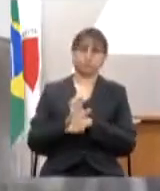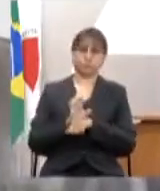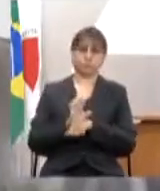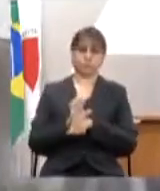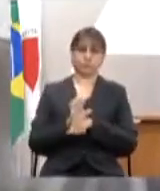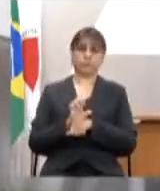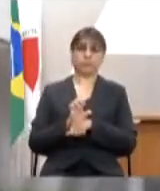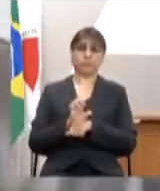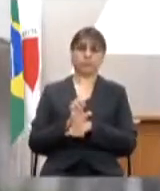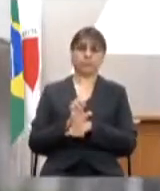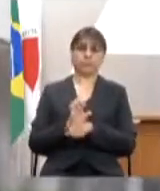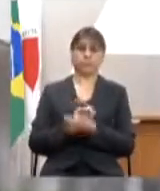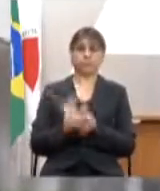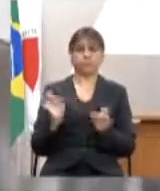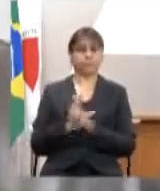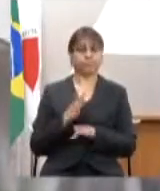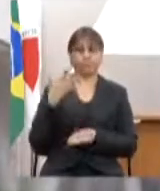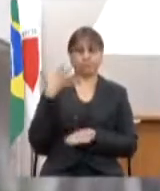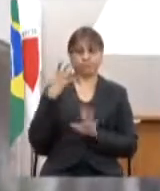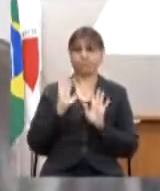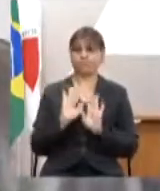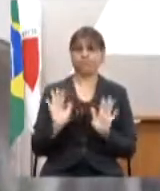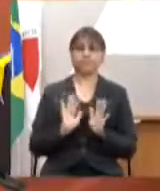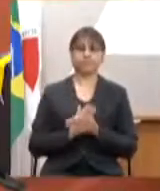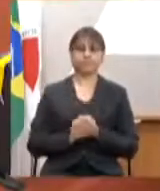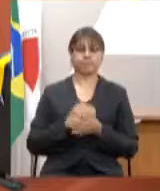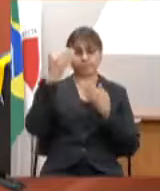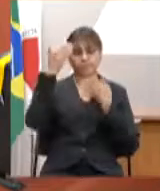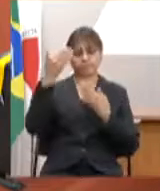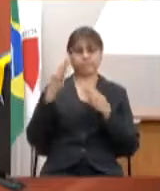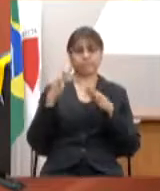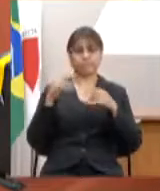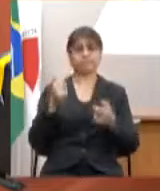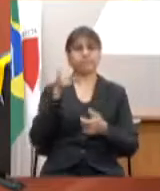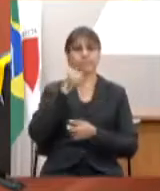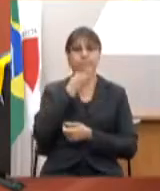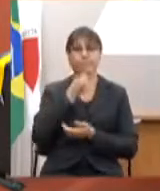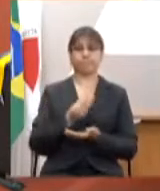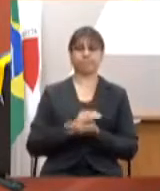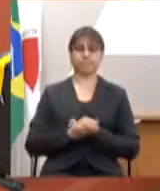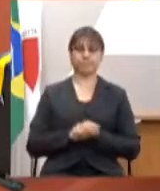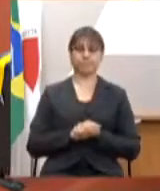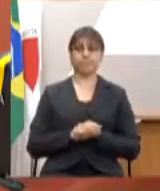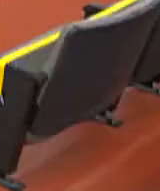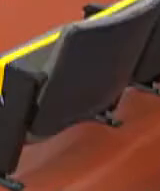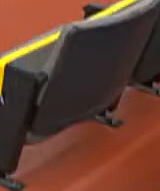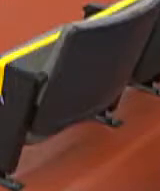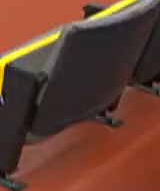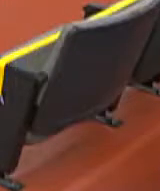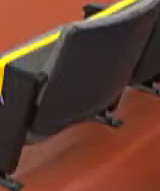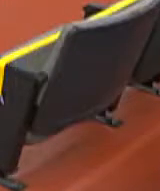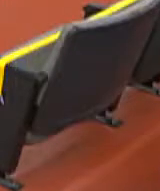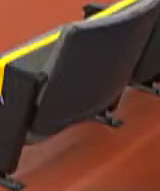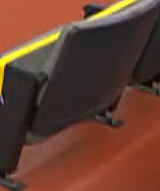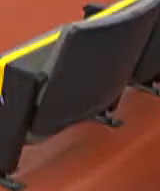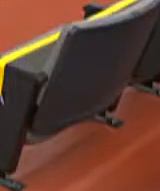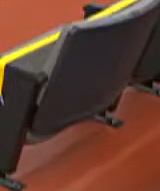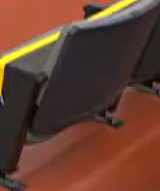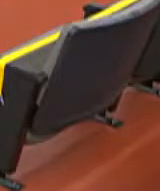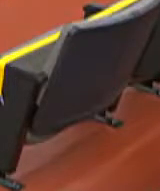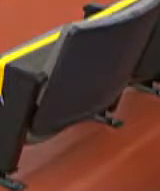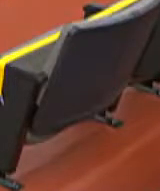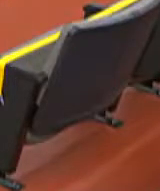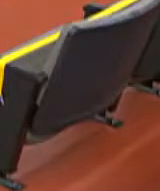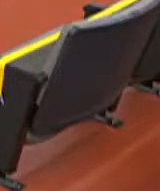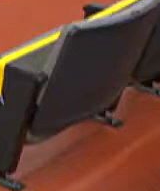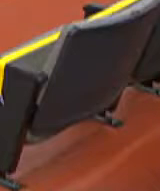e aqui eu encerro minha palavra muito obrigado a todos e todas muito obrigado Samer essa sua indignação